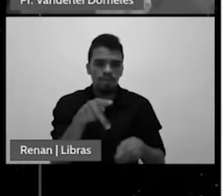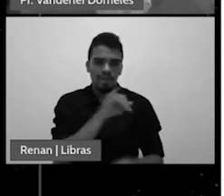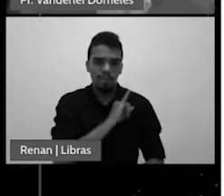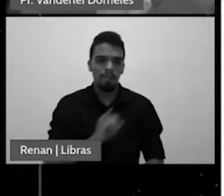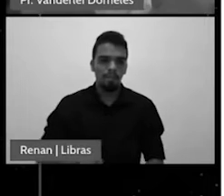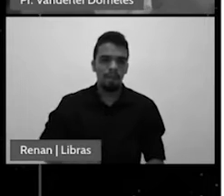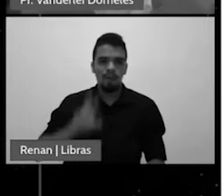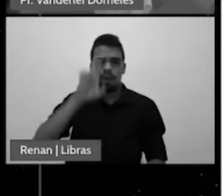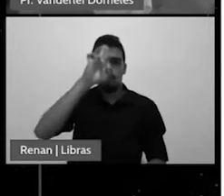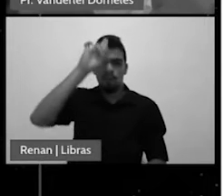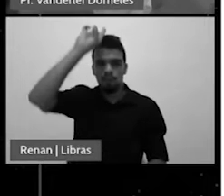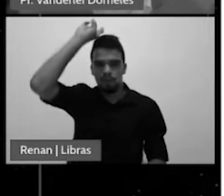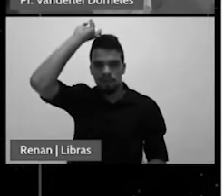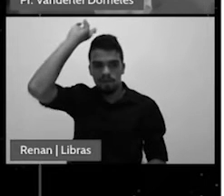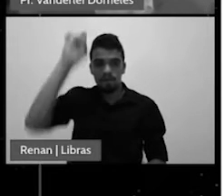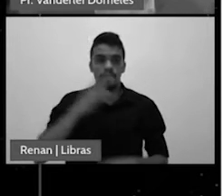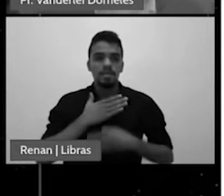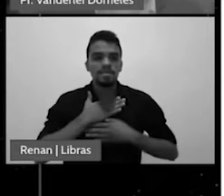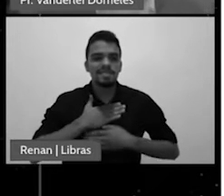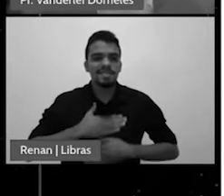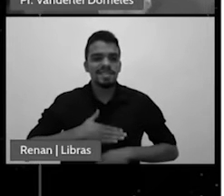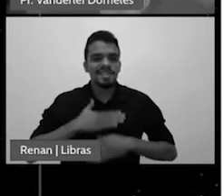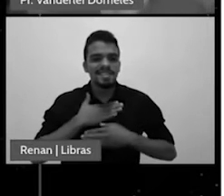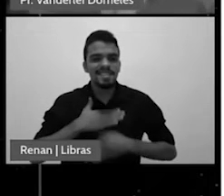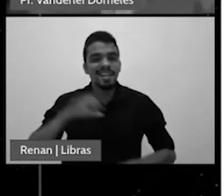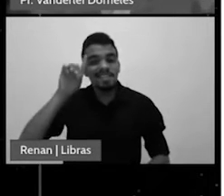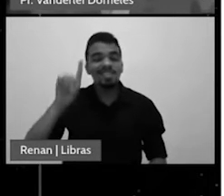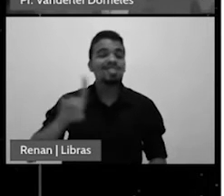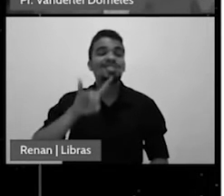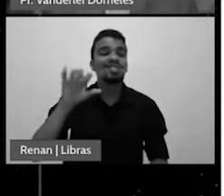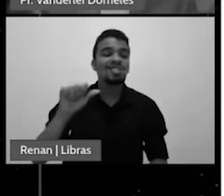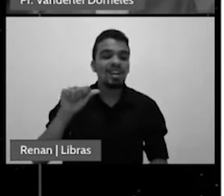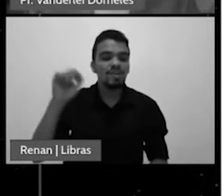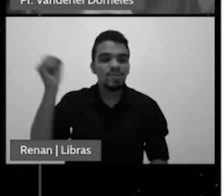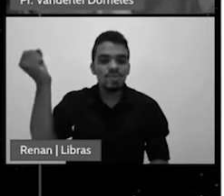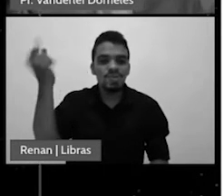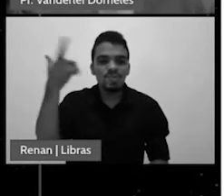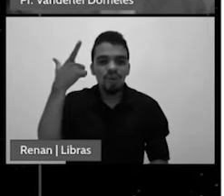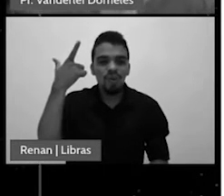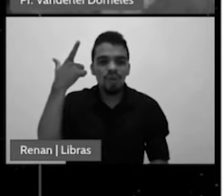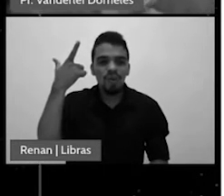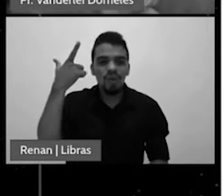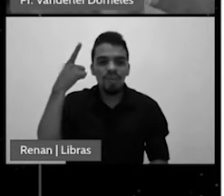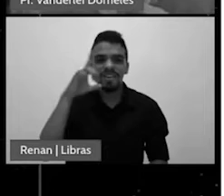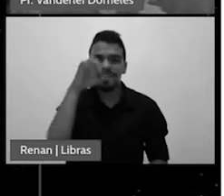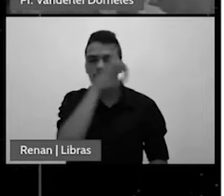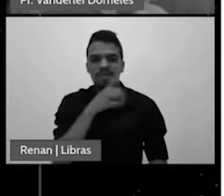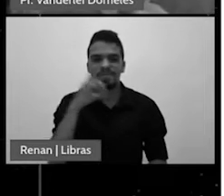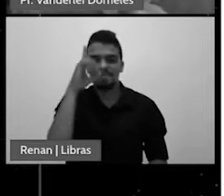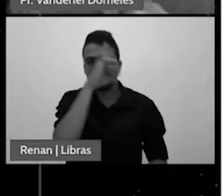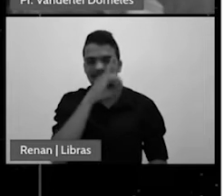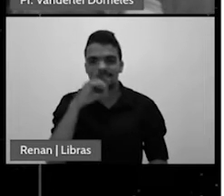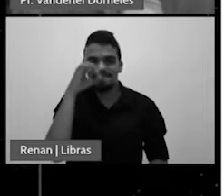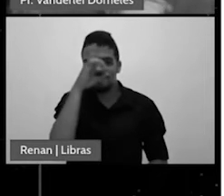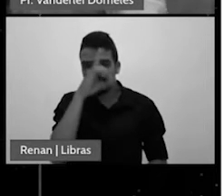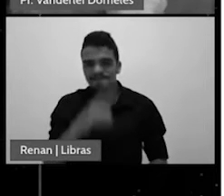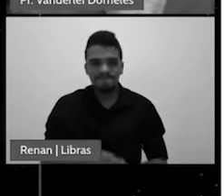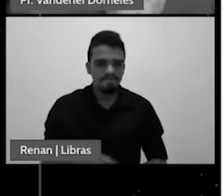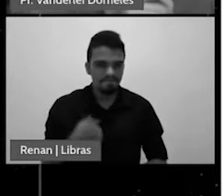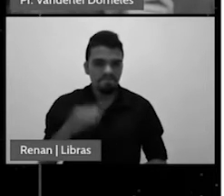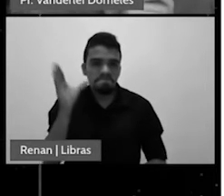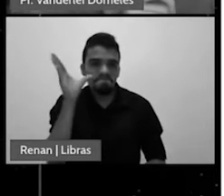descansassem no venerável dia do sol, que é o domingo. O curioso, amigos e irmãos, é que